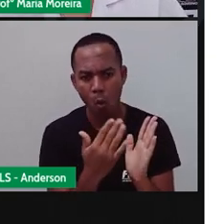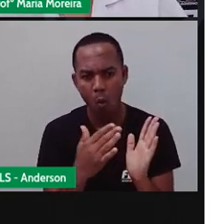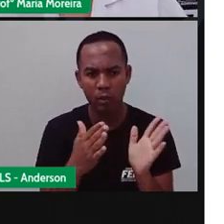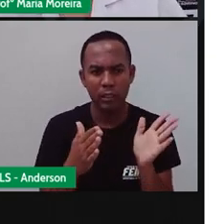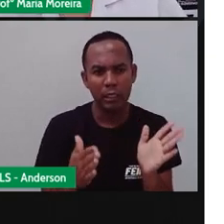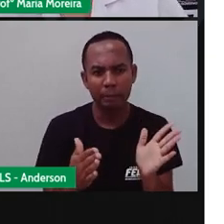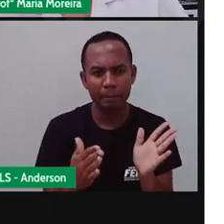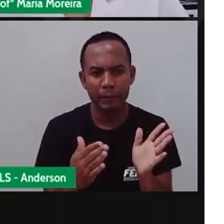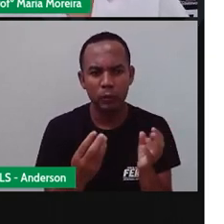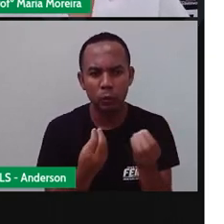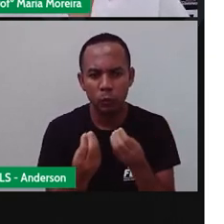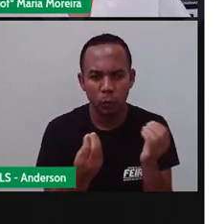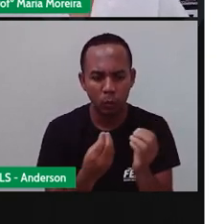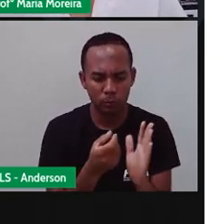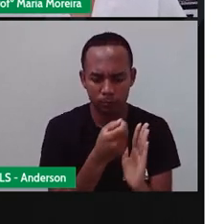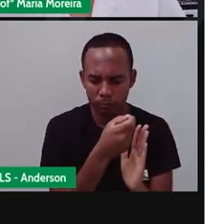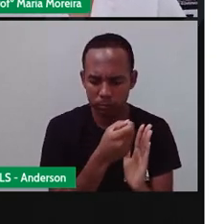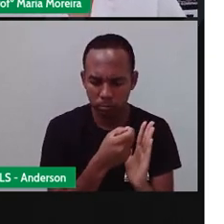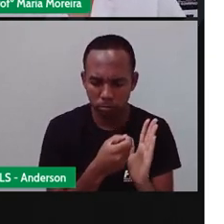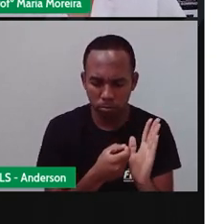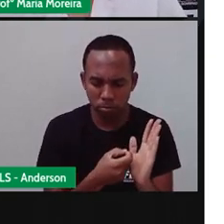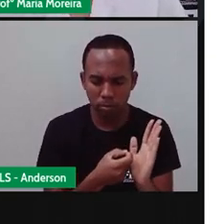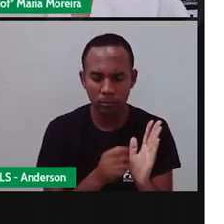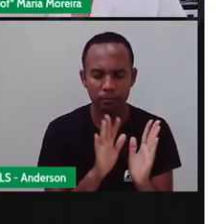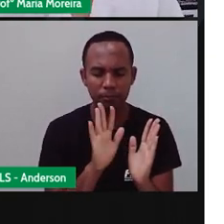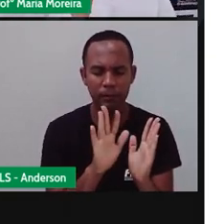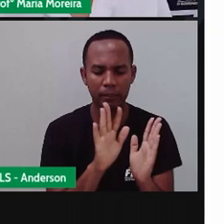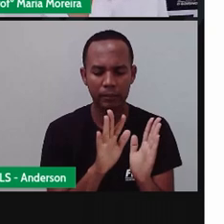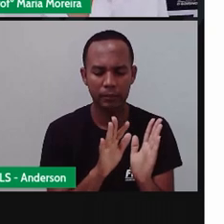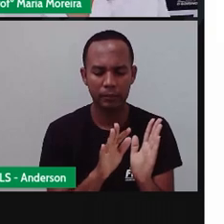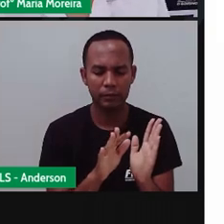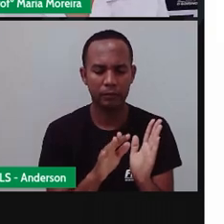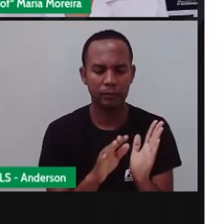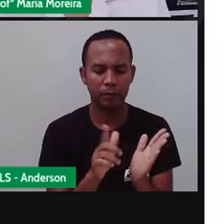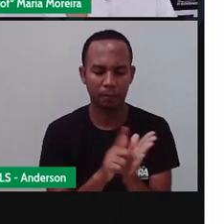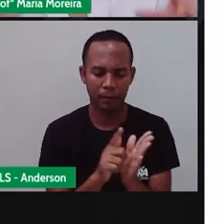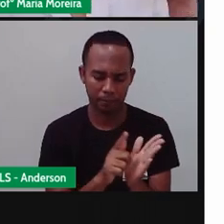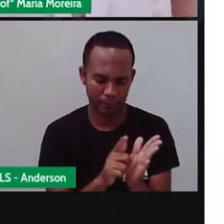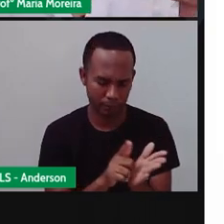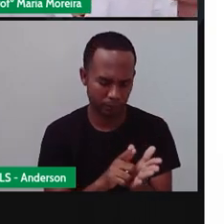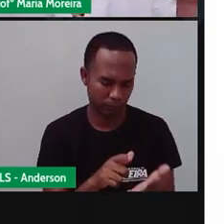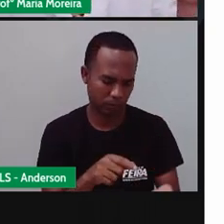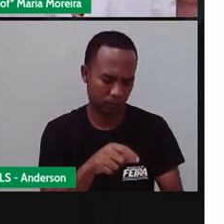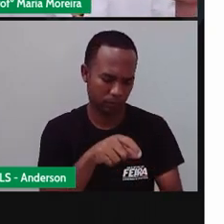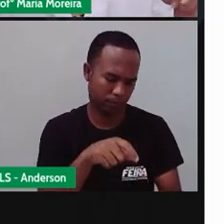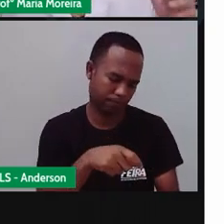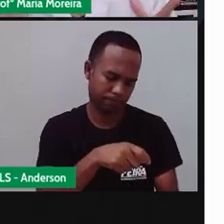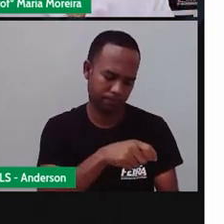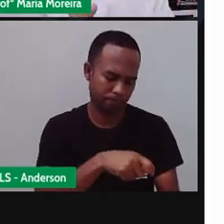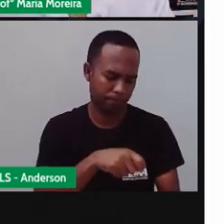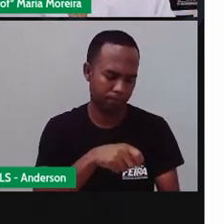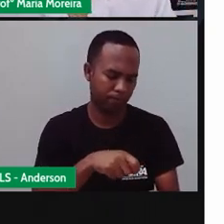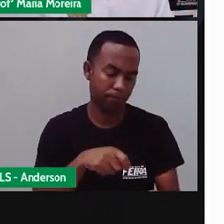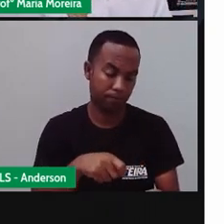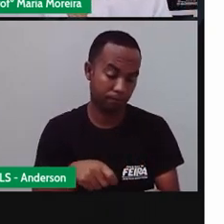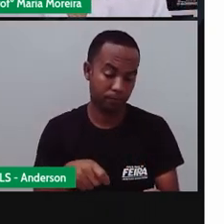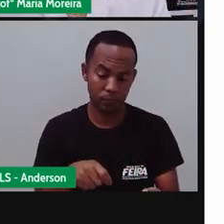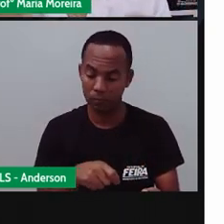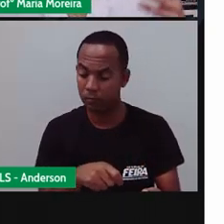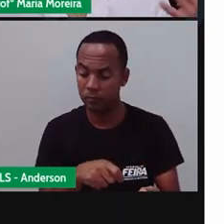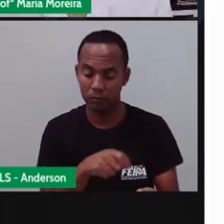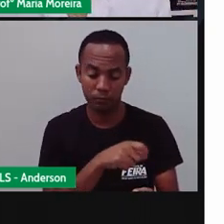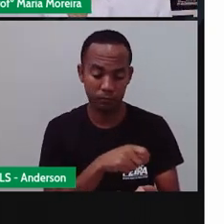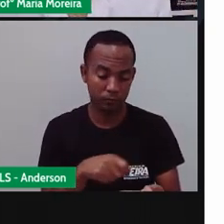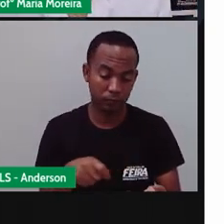e sua aparência. Mas aí eu vou perguntar, né? É uma folha de ofício, né? Que é uma folha aqui assim. Eu vou desenhar